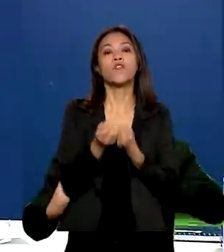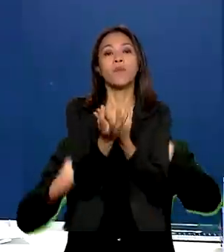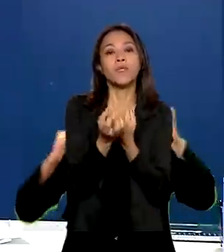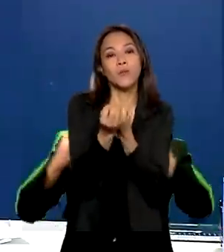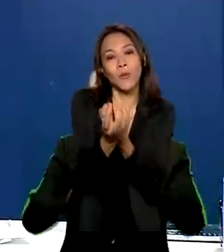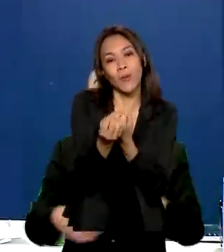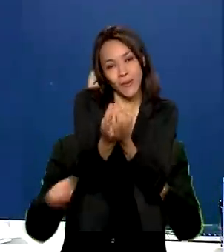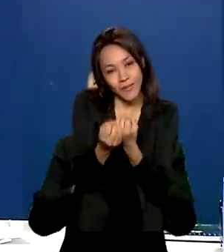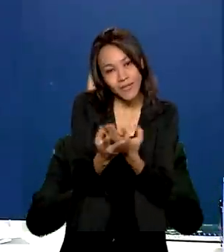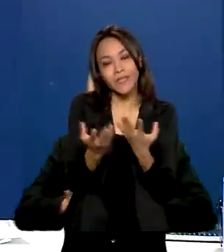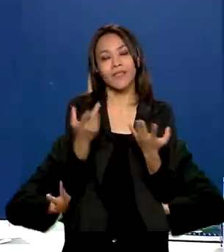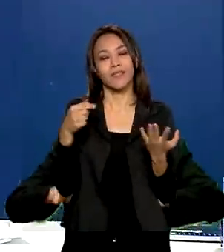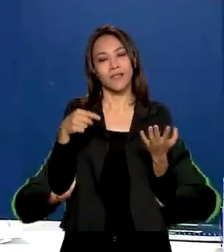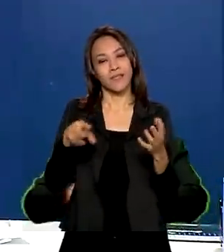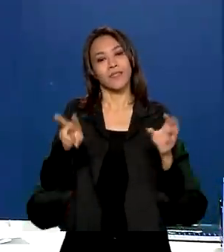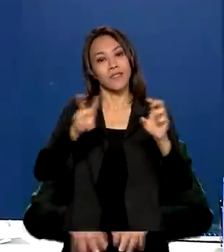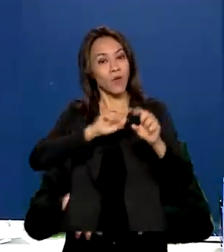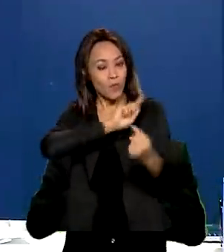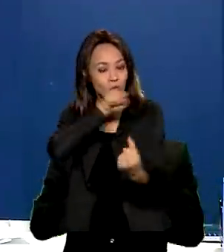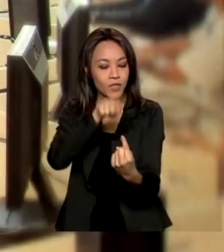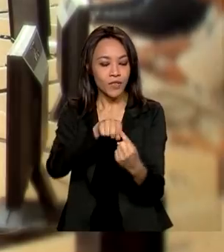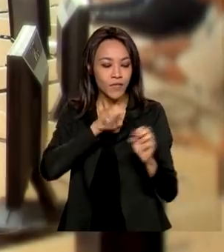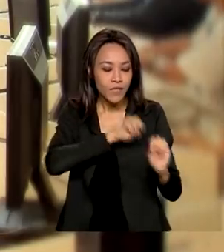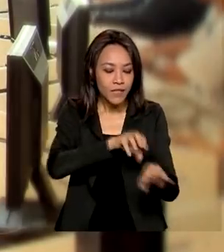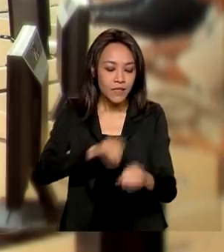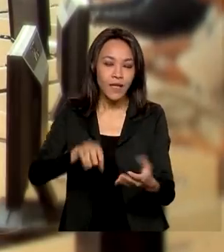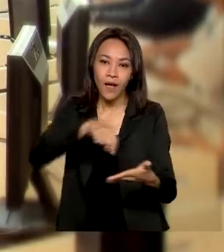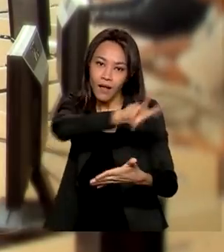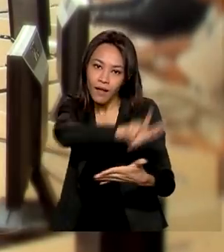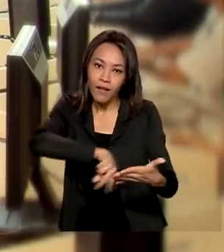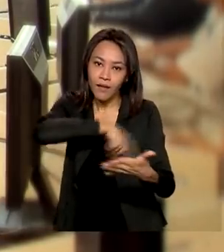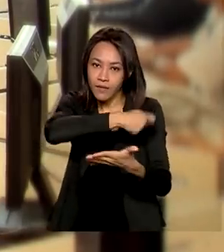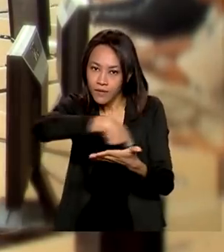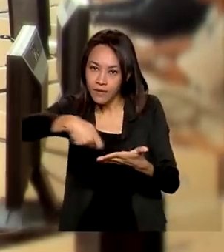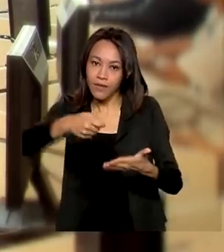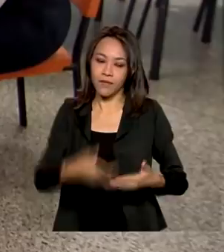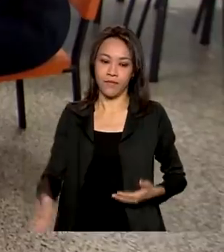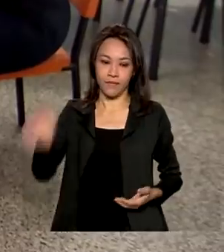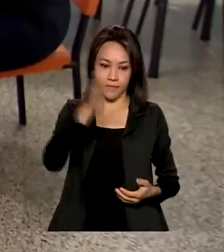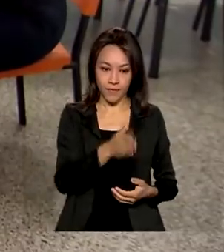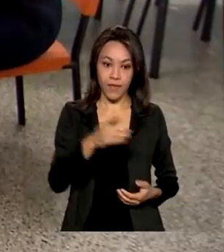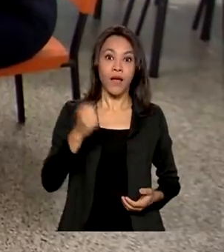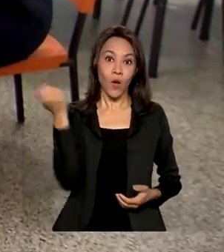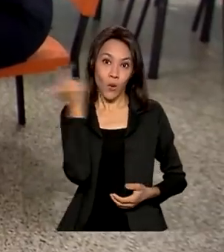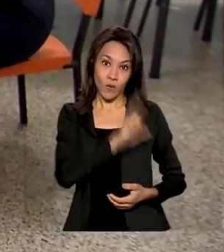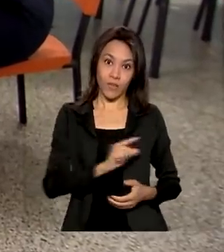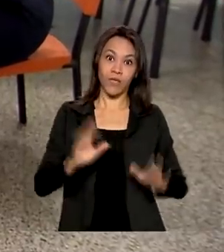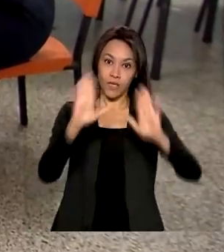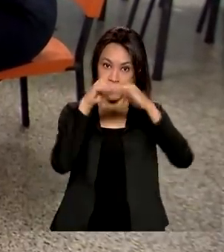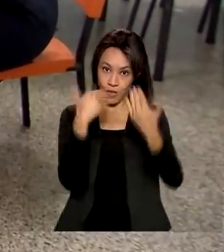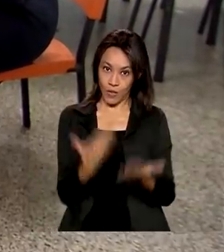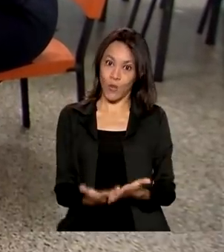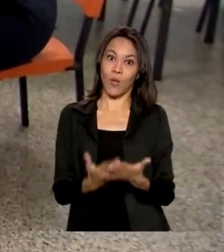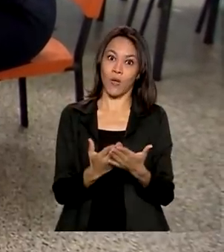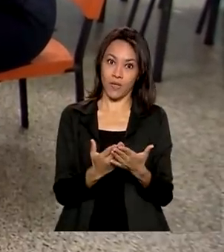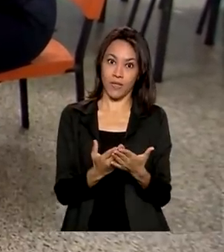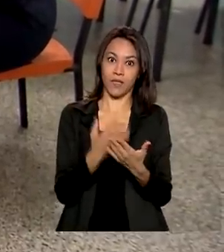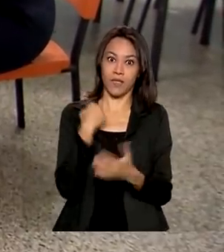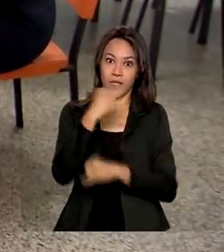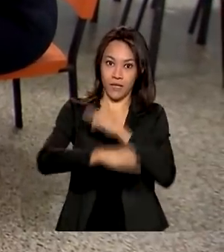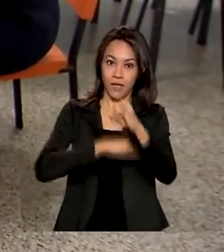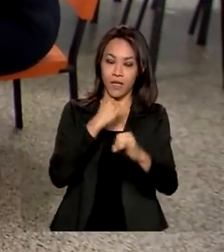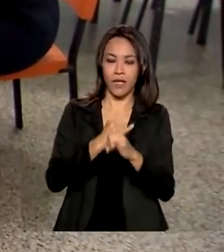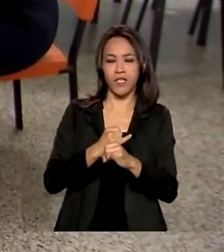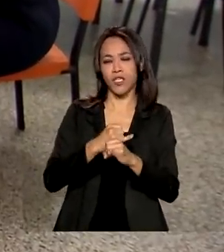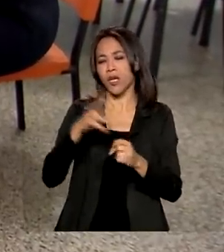voltada ao processo de alfabetização. Com a conexão nas escolas, professores e gestores terão condições de